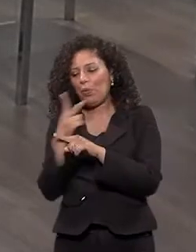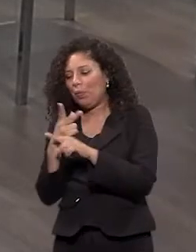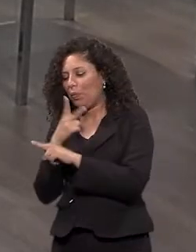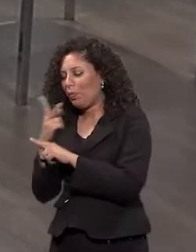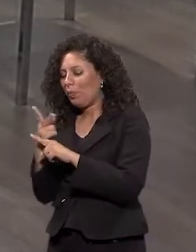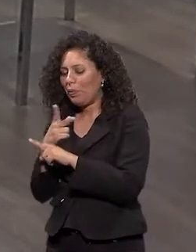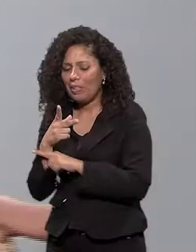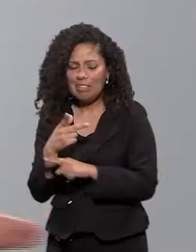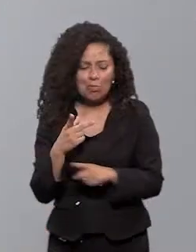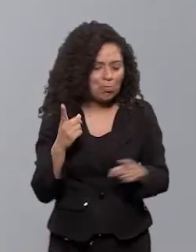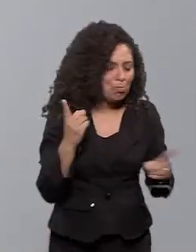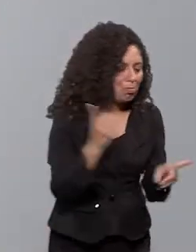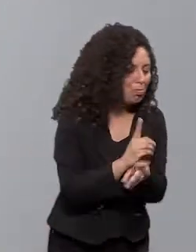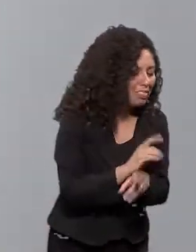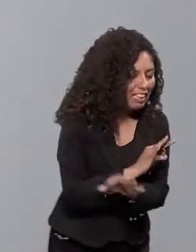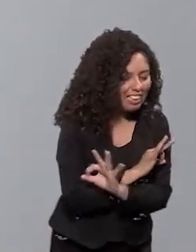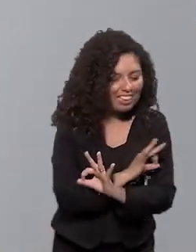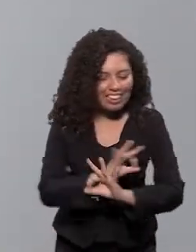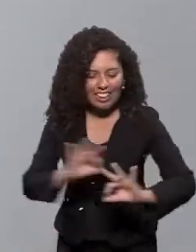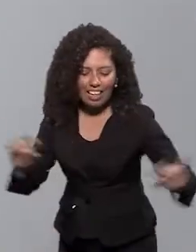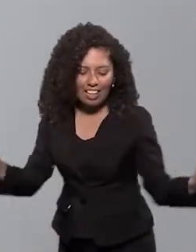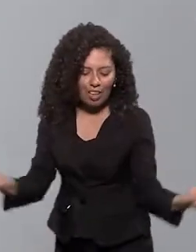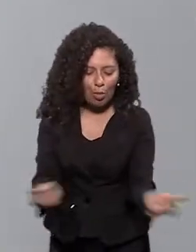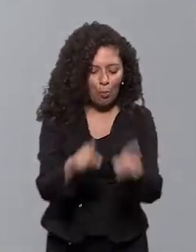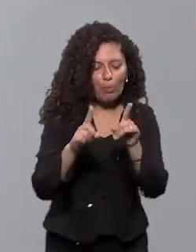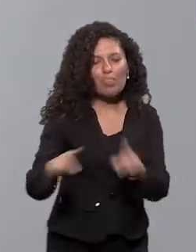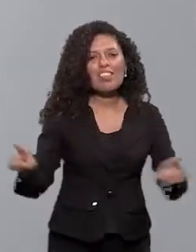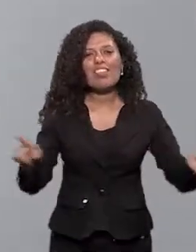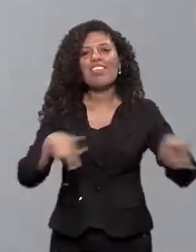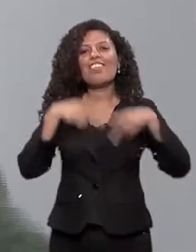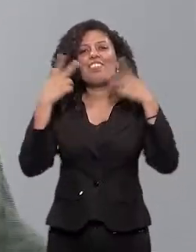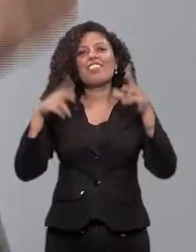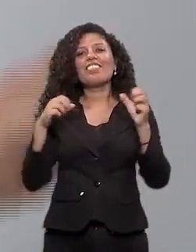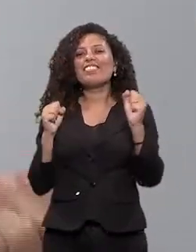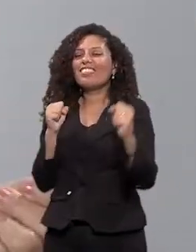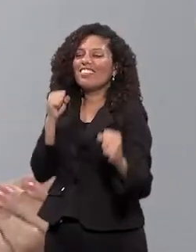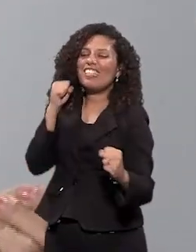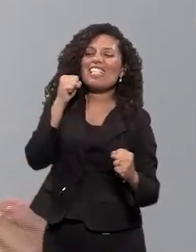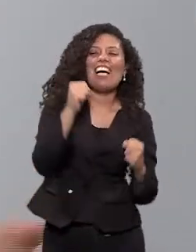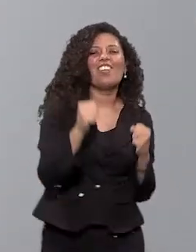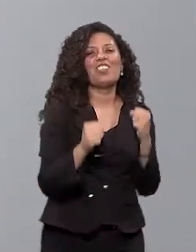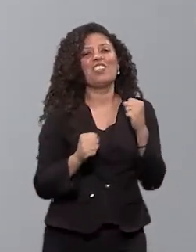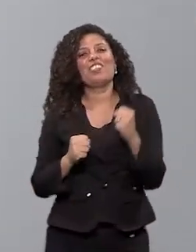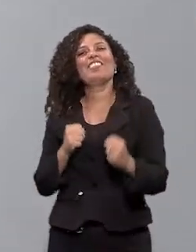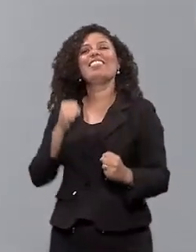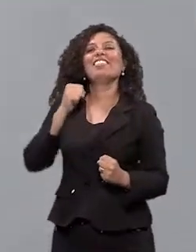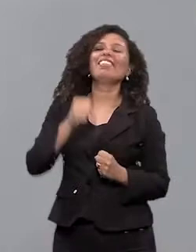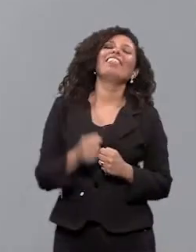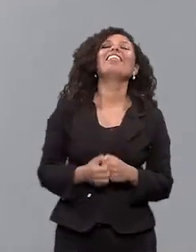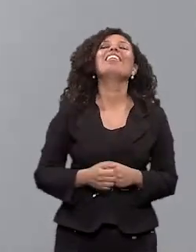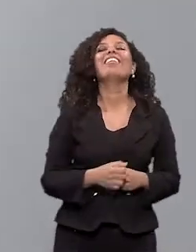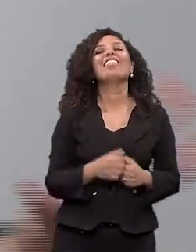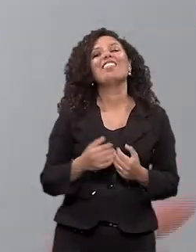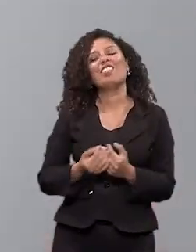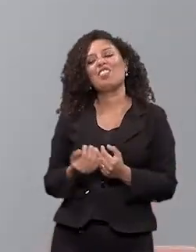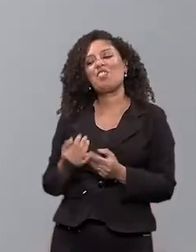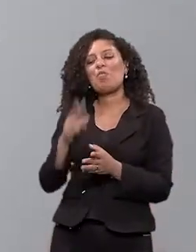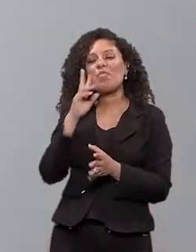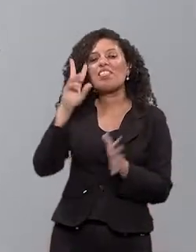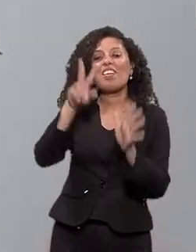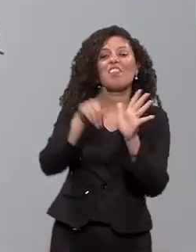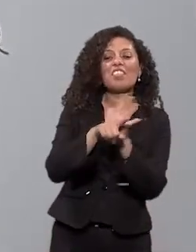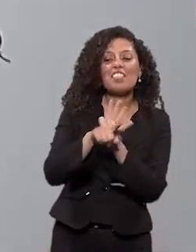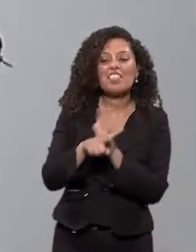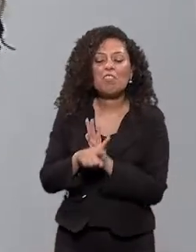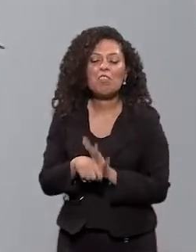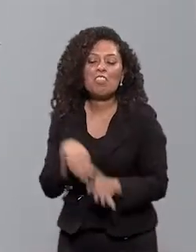encontrei nenhuma música que falasse de dinossauros. Eu falei, é uma boa oportunidade para a gente explorar o que as